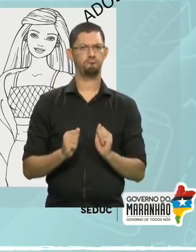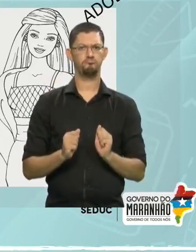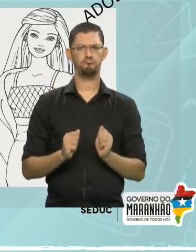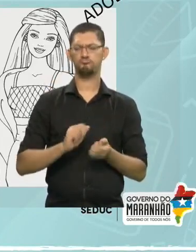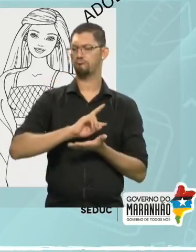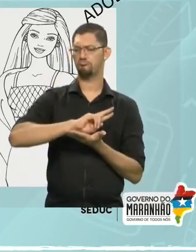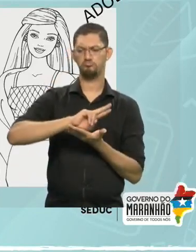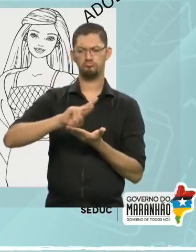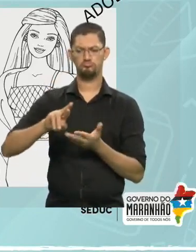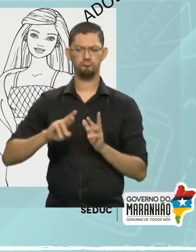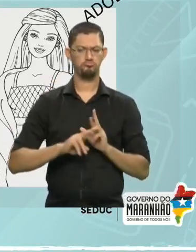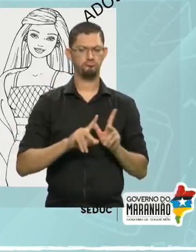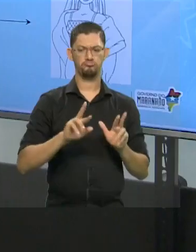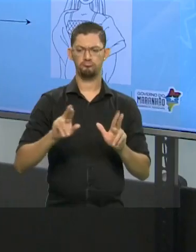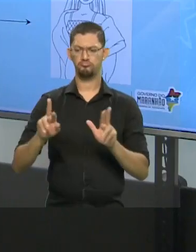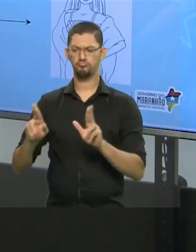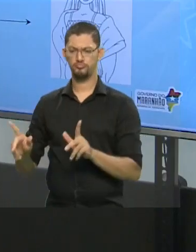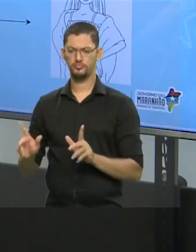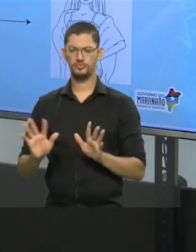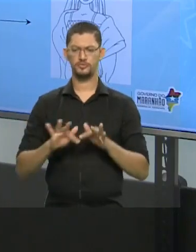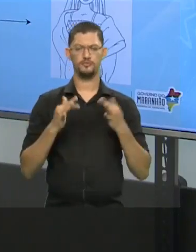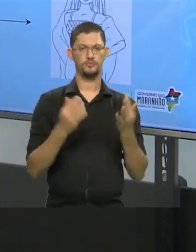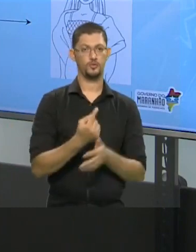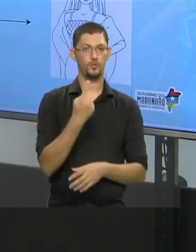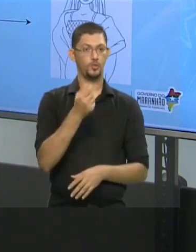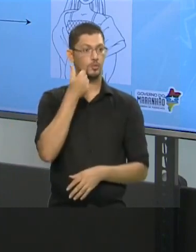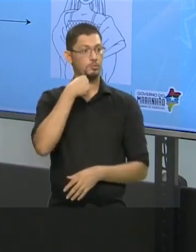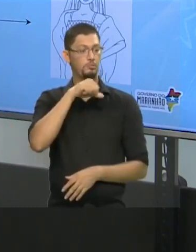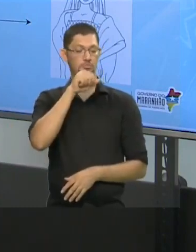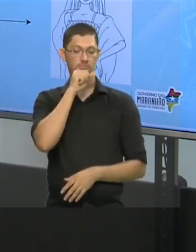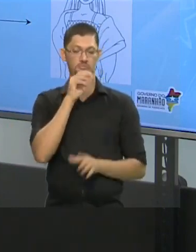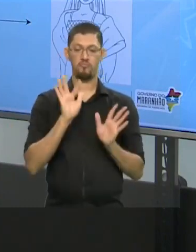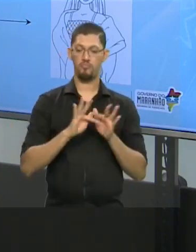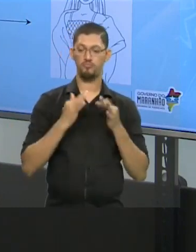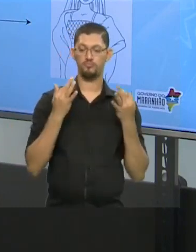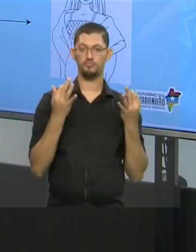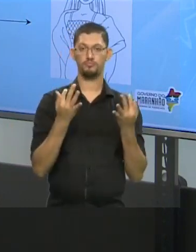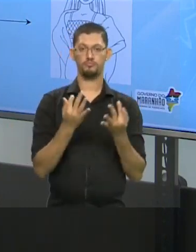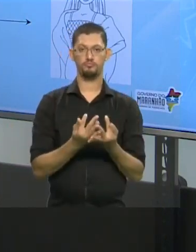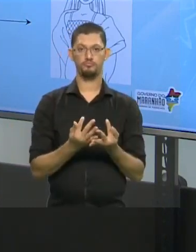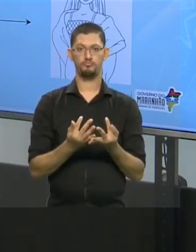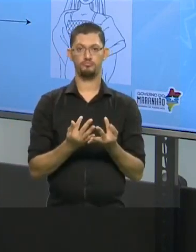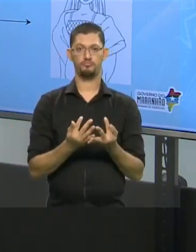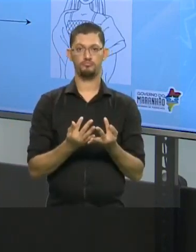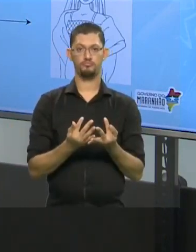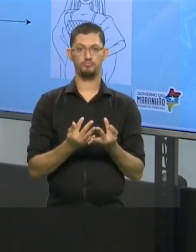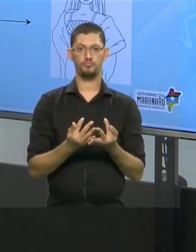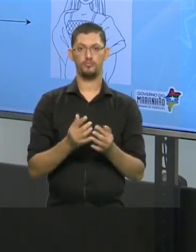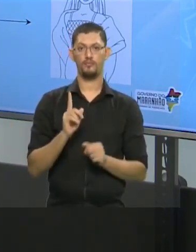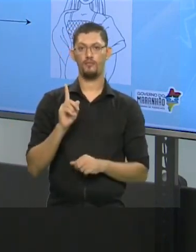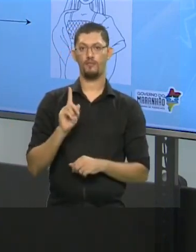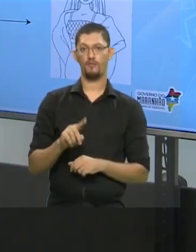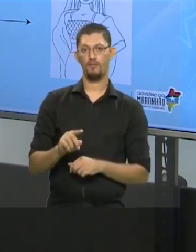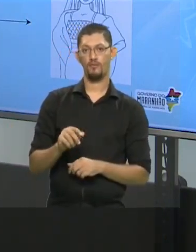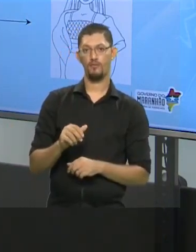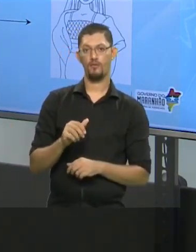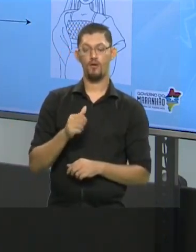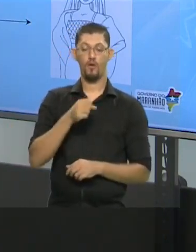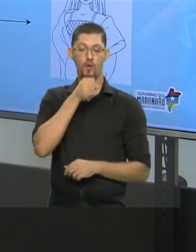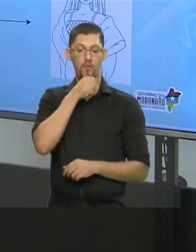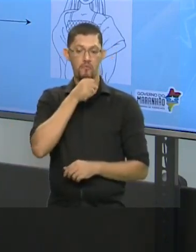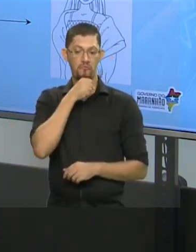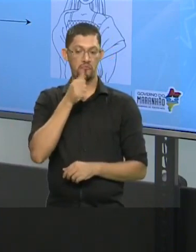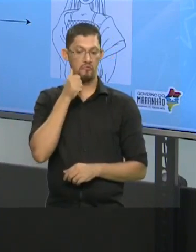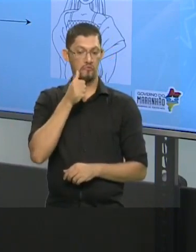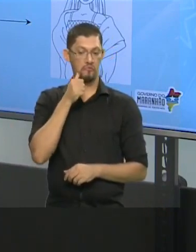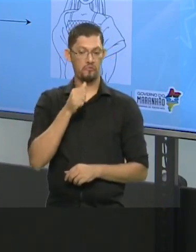várias formas. Nós podemos ter família só de uma mãe. Nós podemos ter a família onde quem gera a nossa família é a nossa avó. Nós podemos